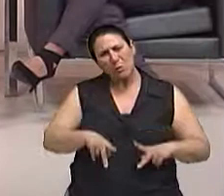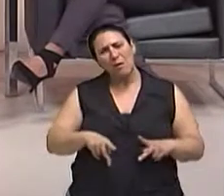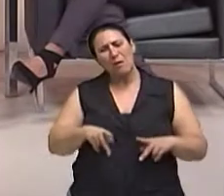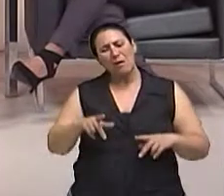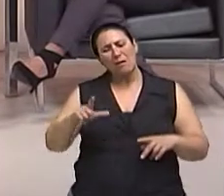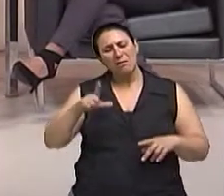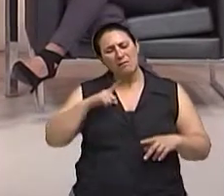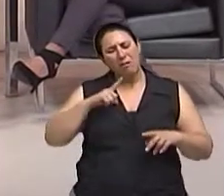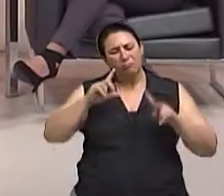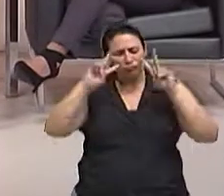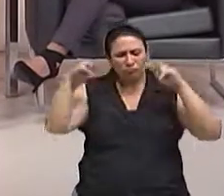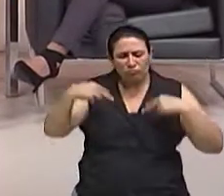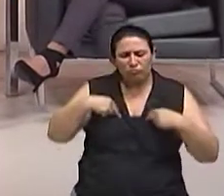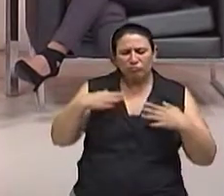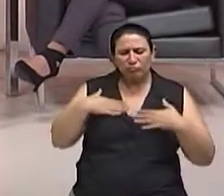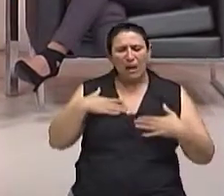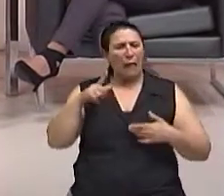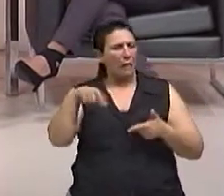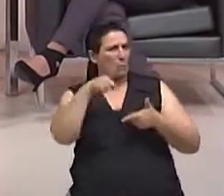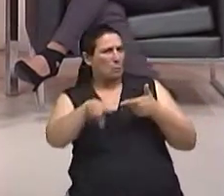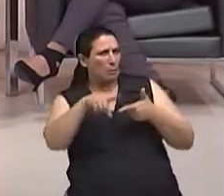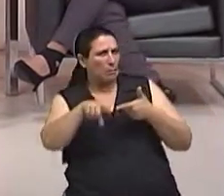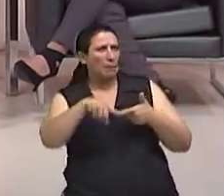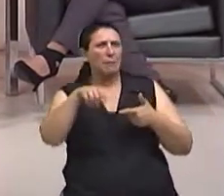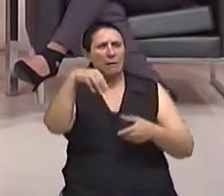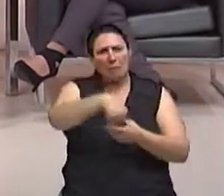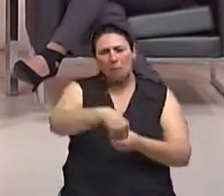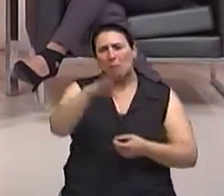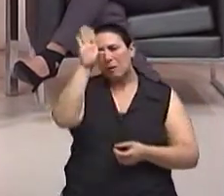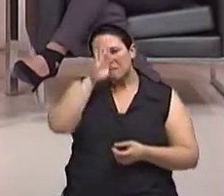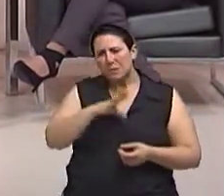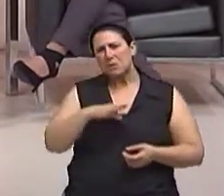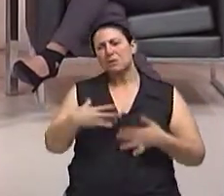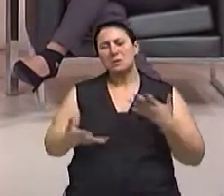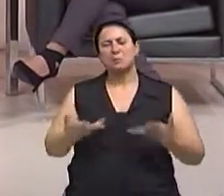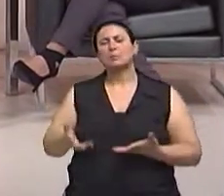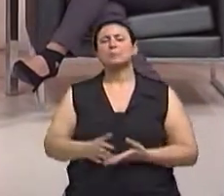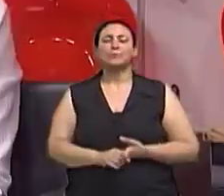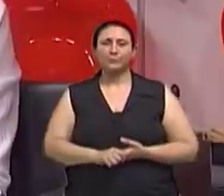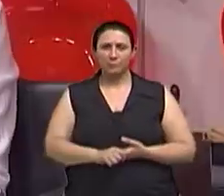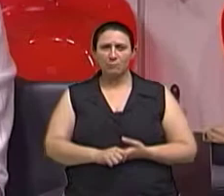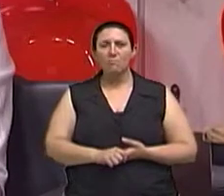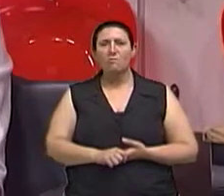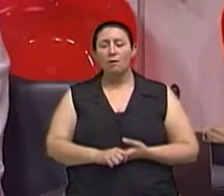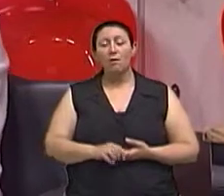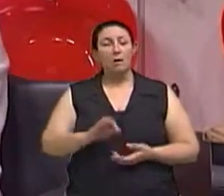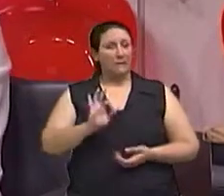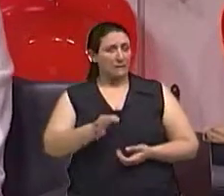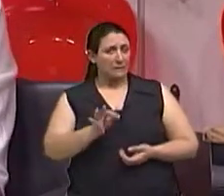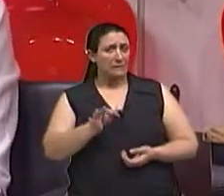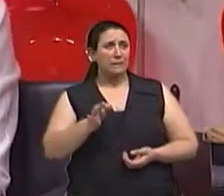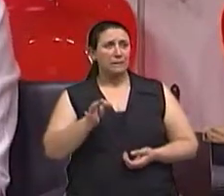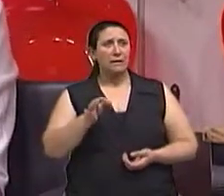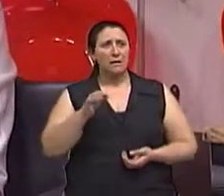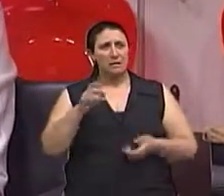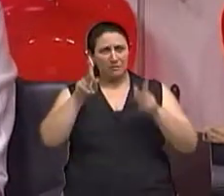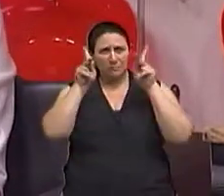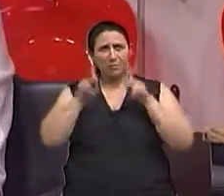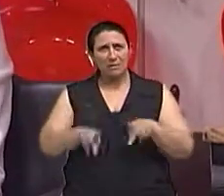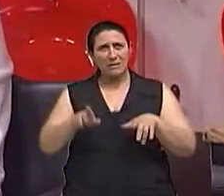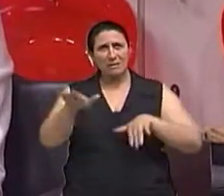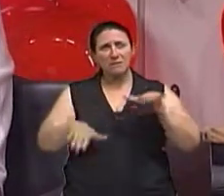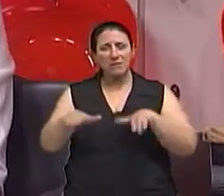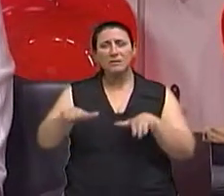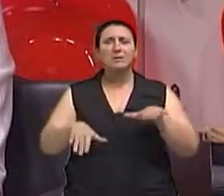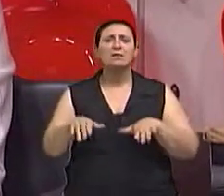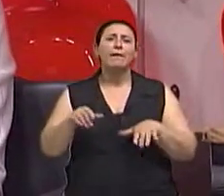A automedicação é um problema no Brasil, a gente sabe problema. Né? É. O que eu costumo dizer é que, às vezes, alguém indica um produto,